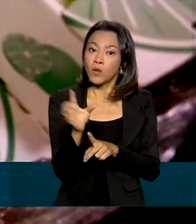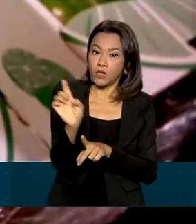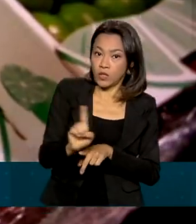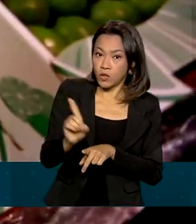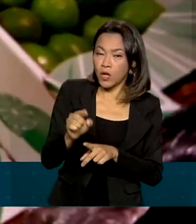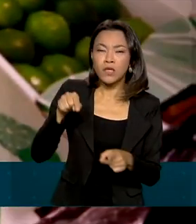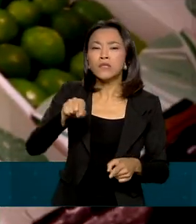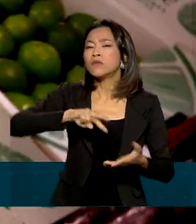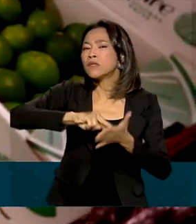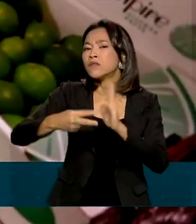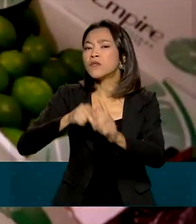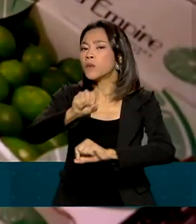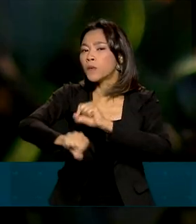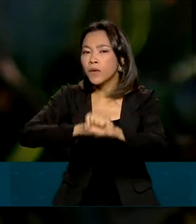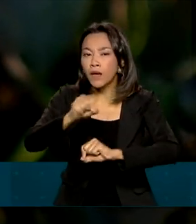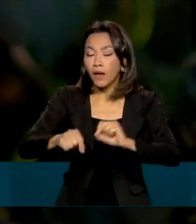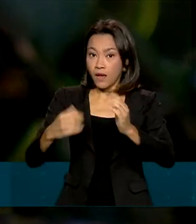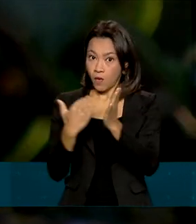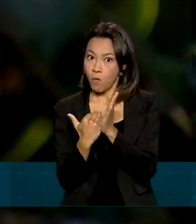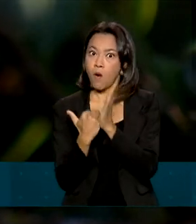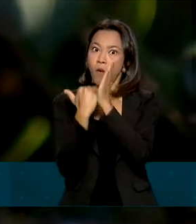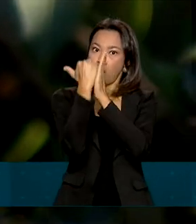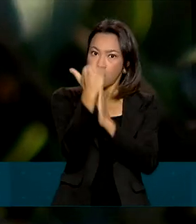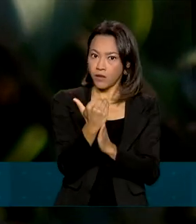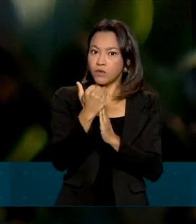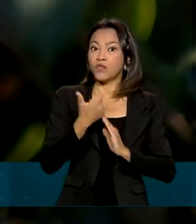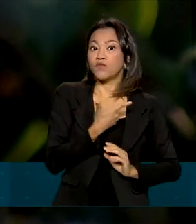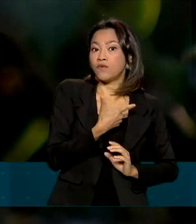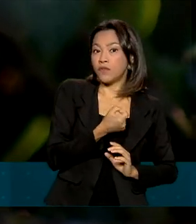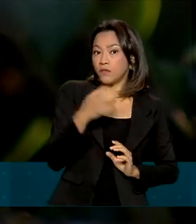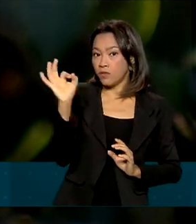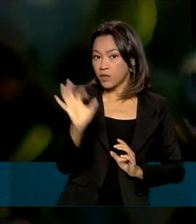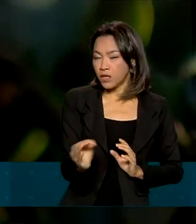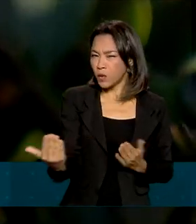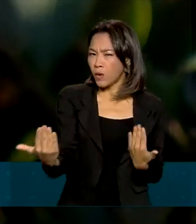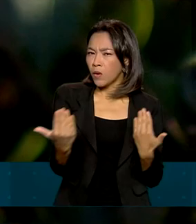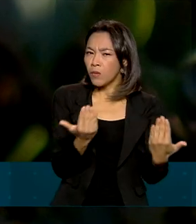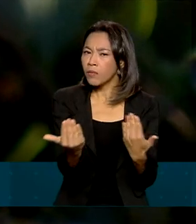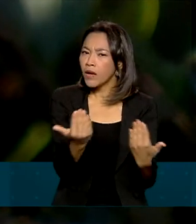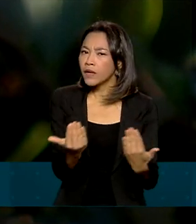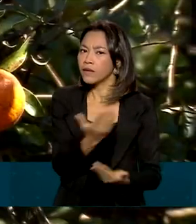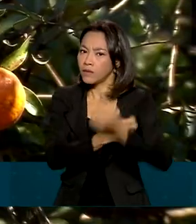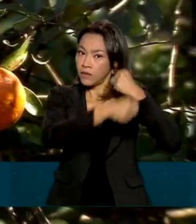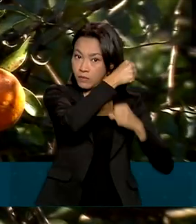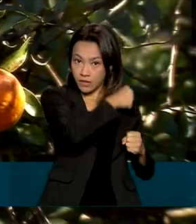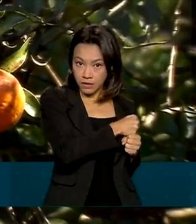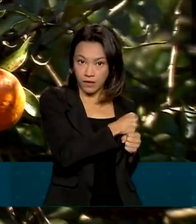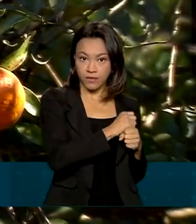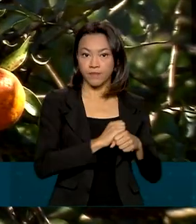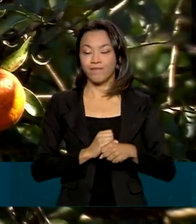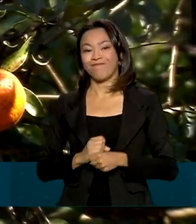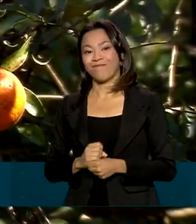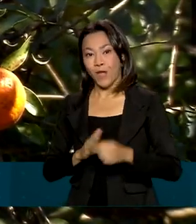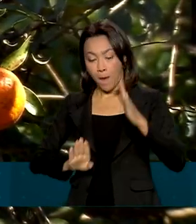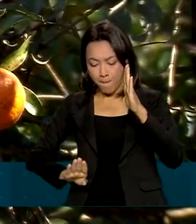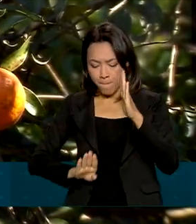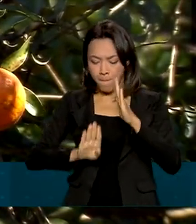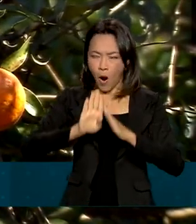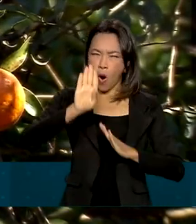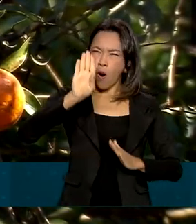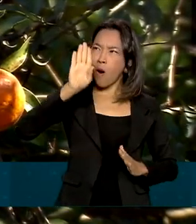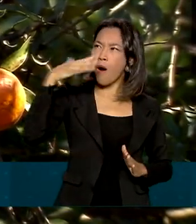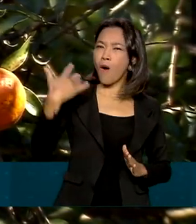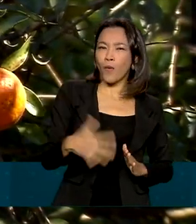o que representa crescimento de mais de 20% em comparação ao ano anterior, batendo um